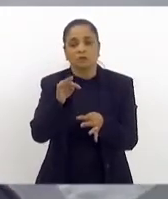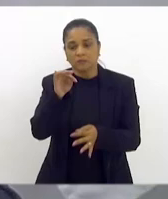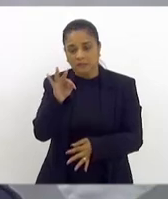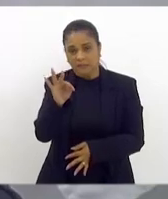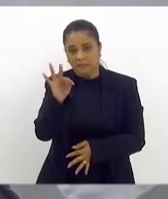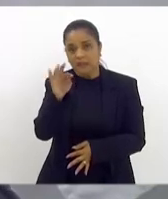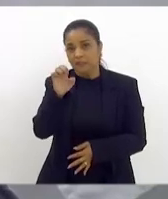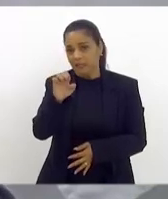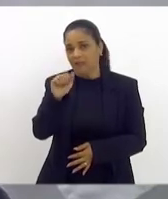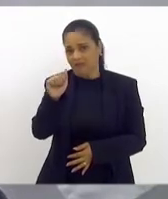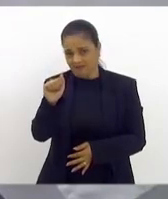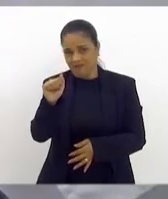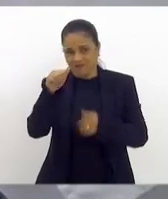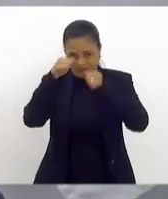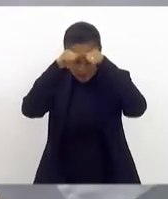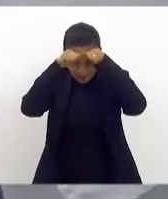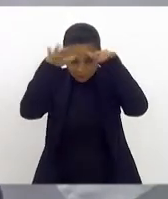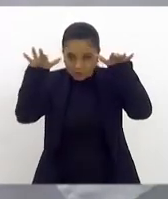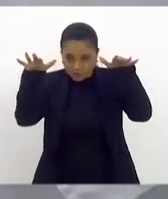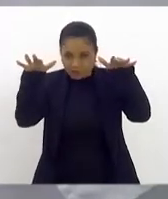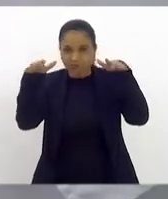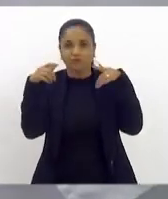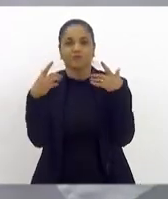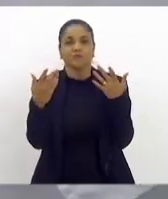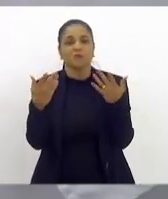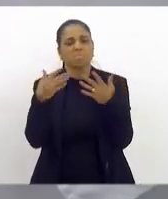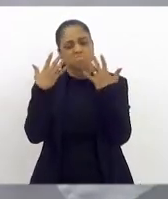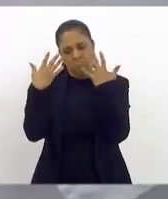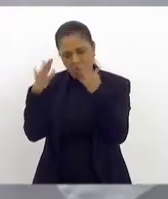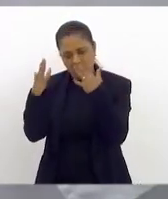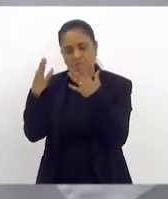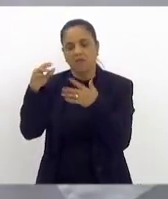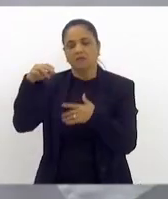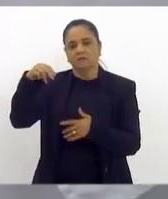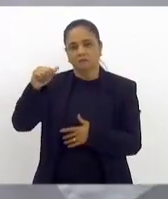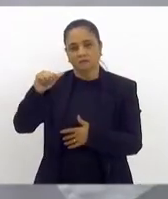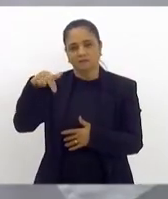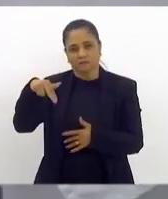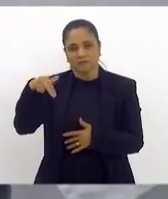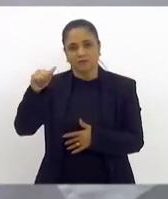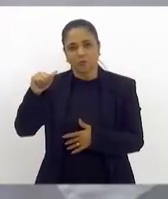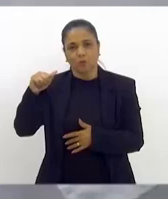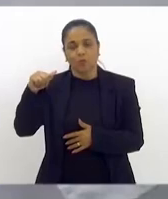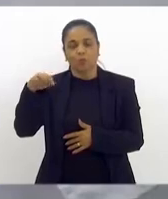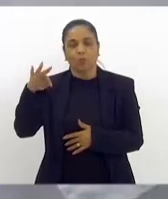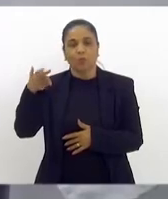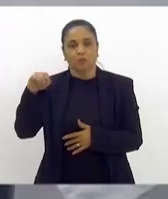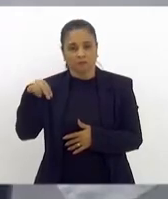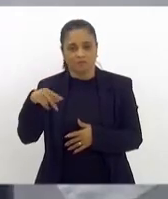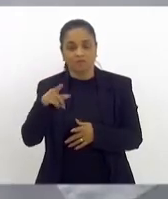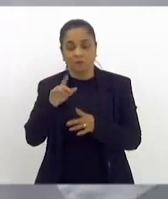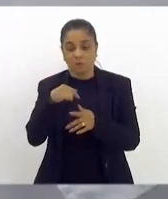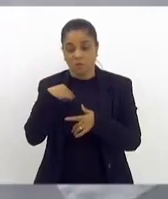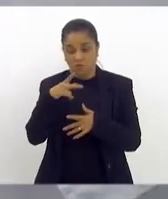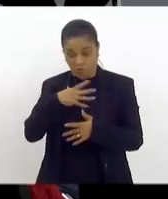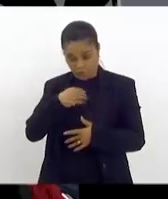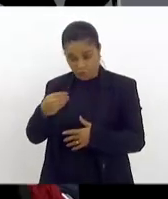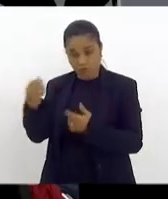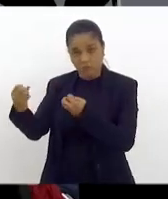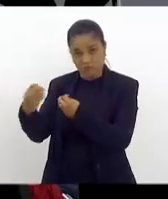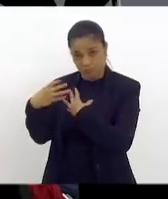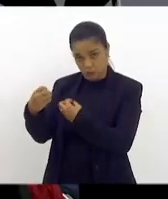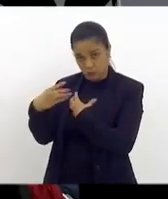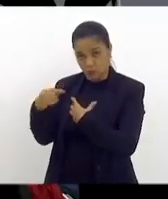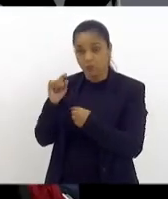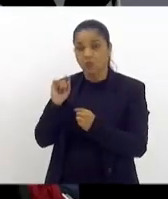Parabéns, doutora Antônia. Eu preciso me identificar. Meu filho me ensinou. Pai, quando o tiver... Você também não,